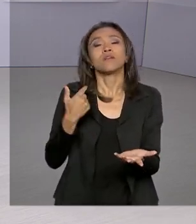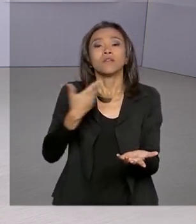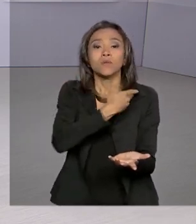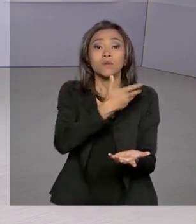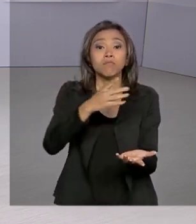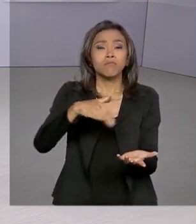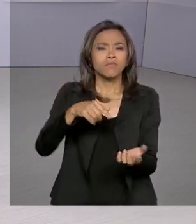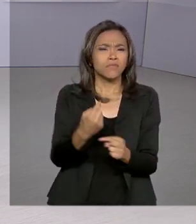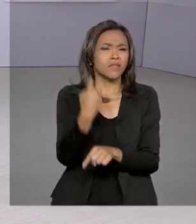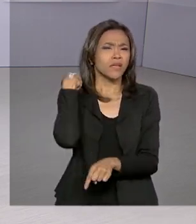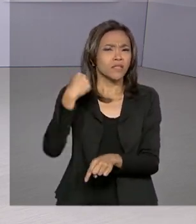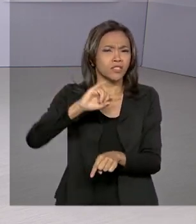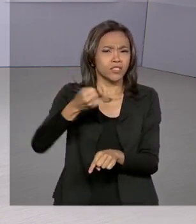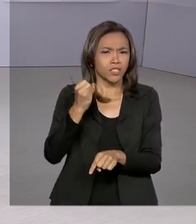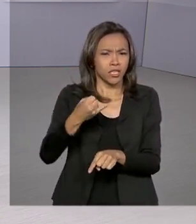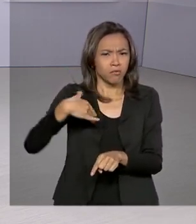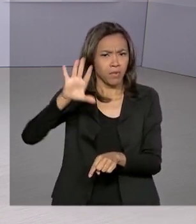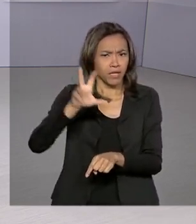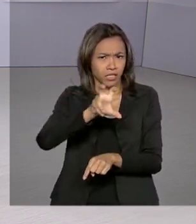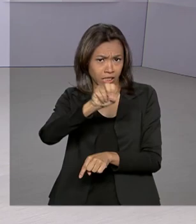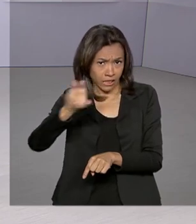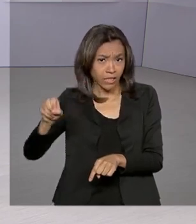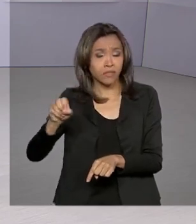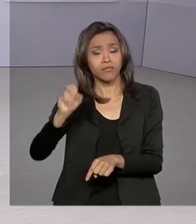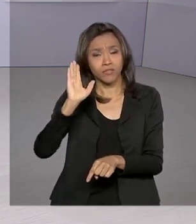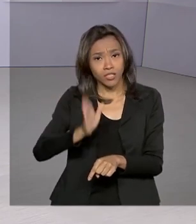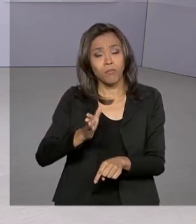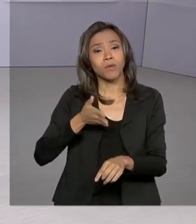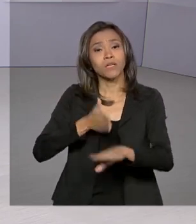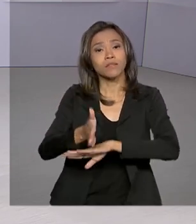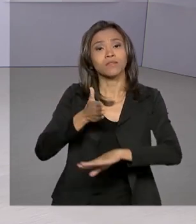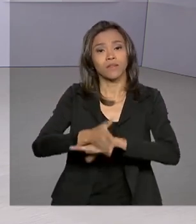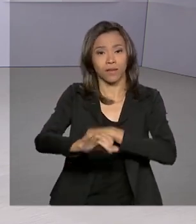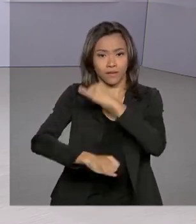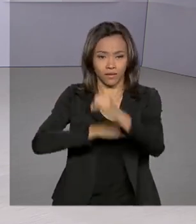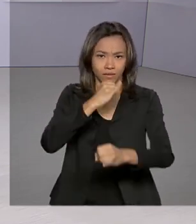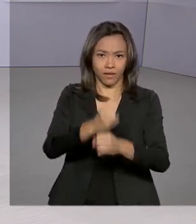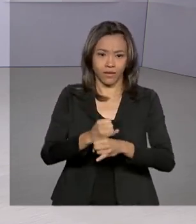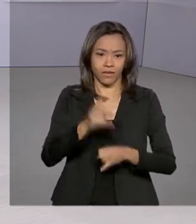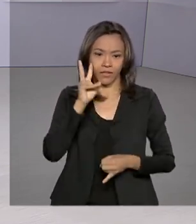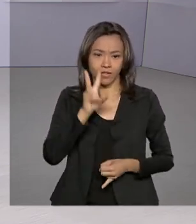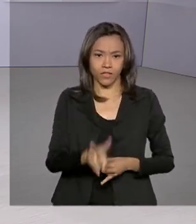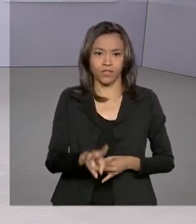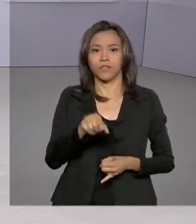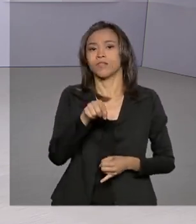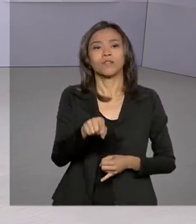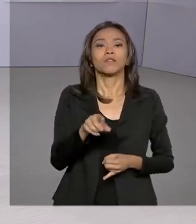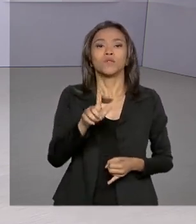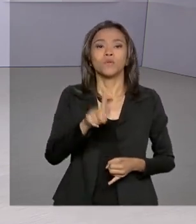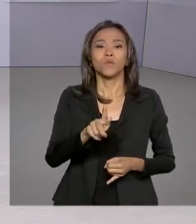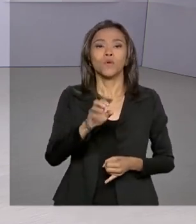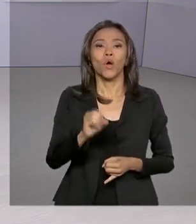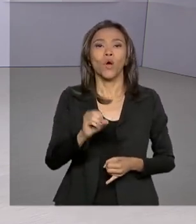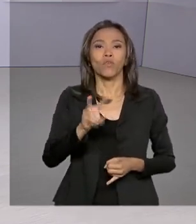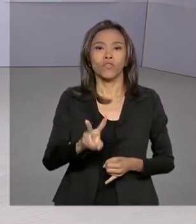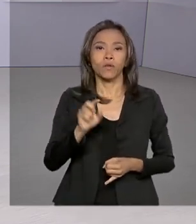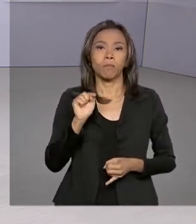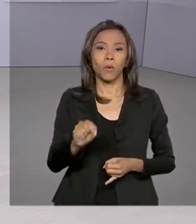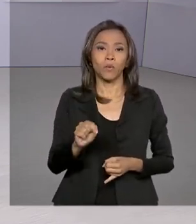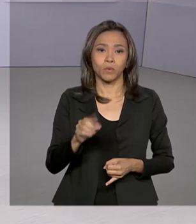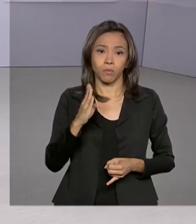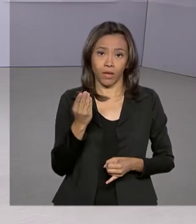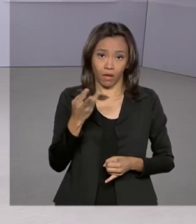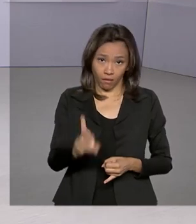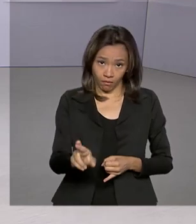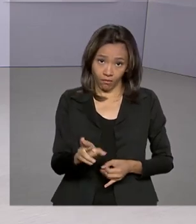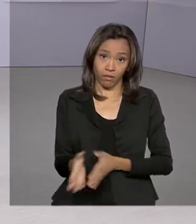500 novos serviços podem ser acessados pela internet no portal gov.br. Identidade estudantil e